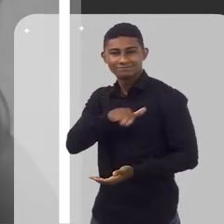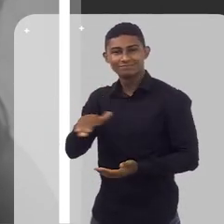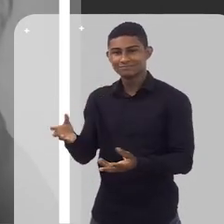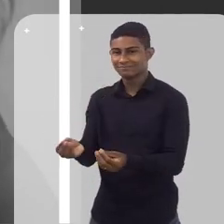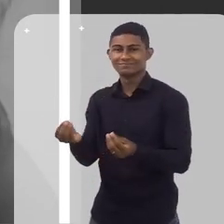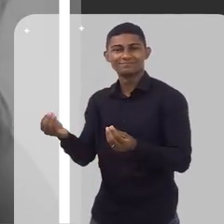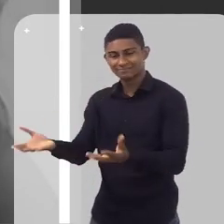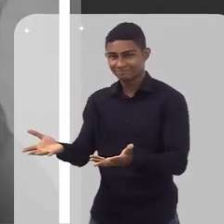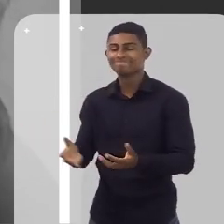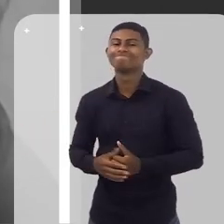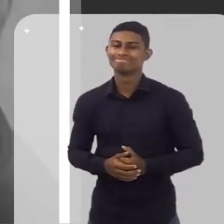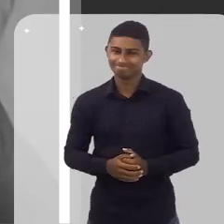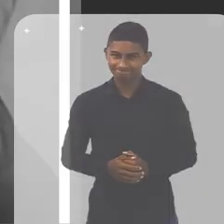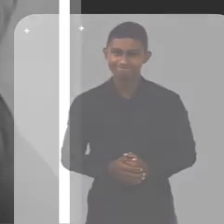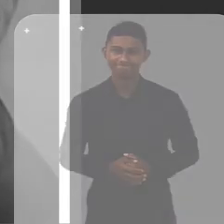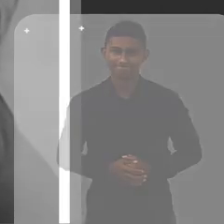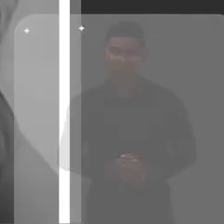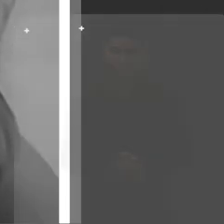comida natural e oferecer para essas crianças. Então, vamos lá. Vamos Vamos